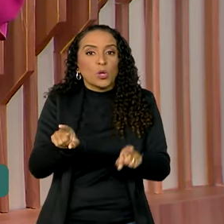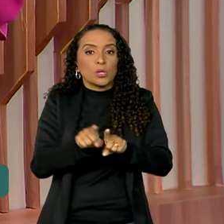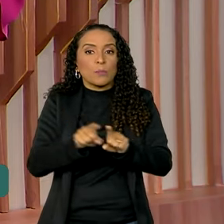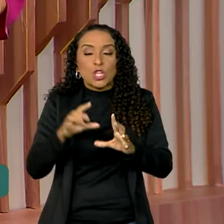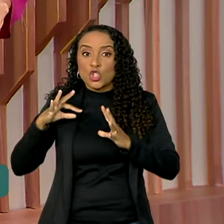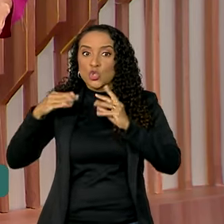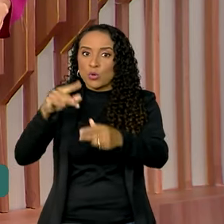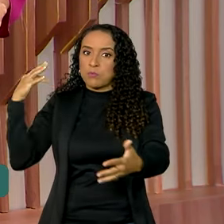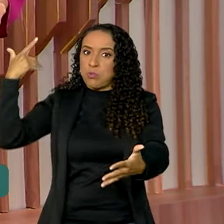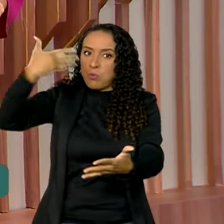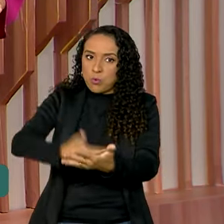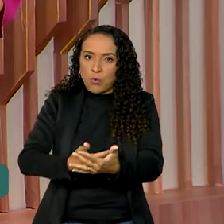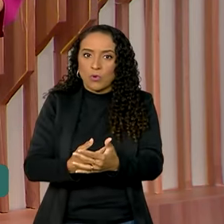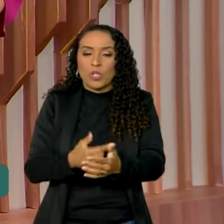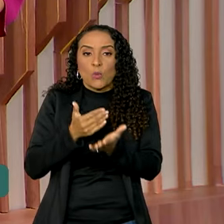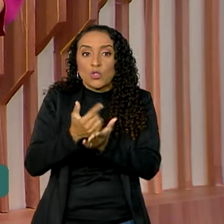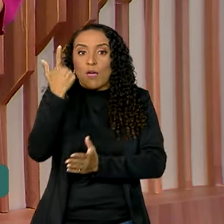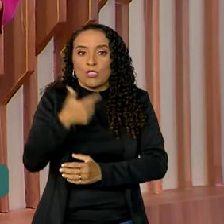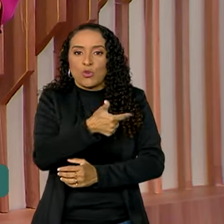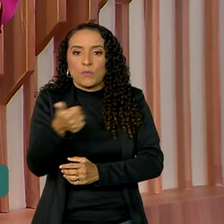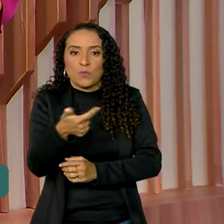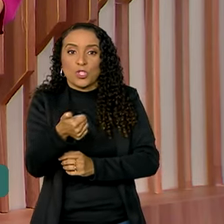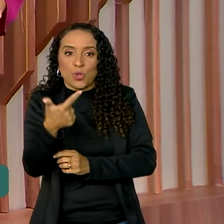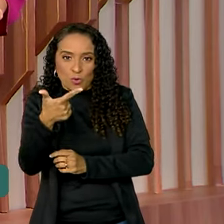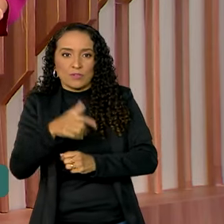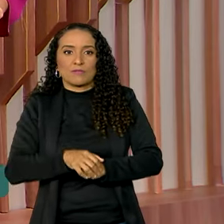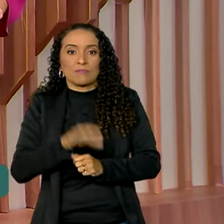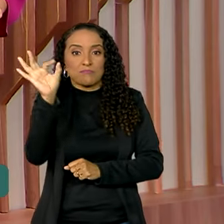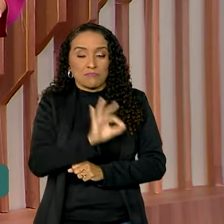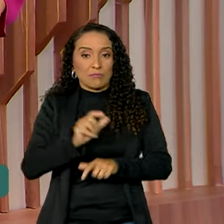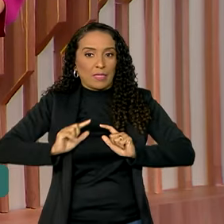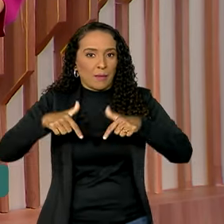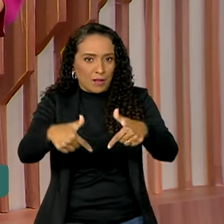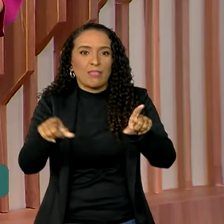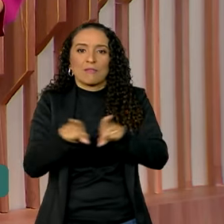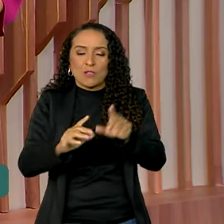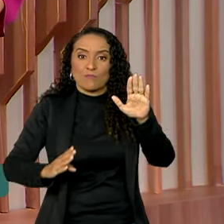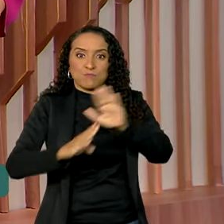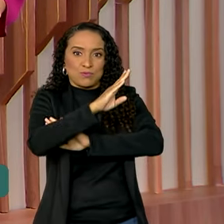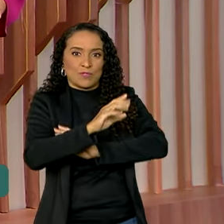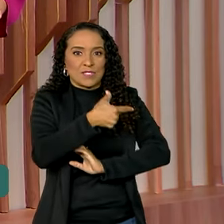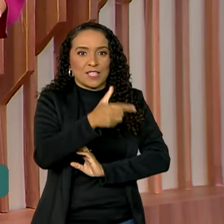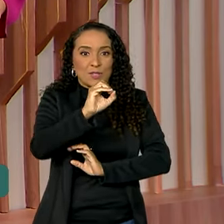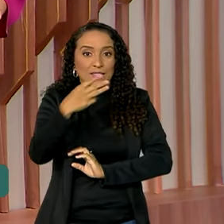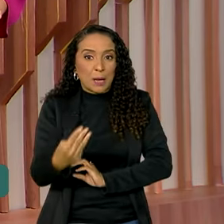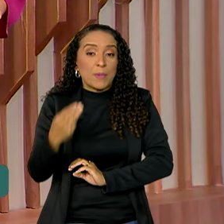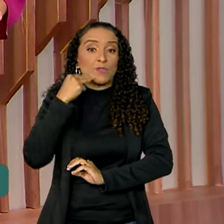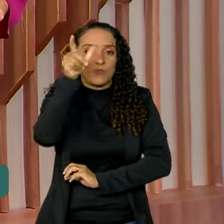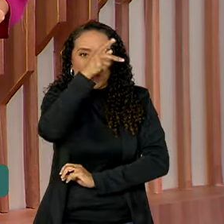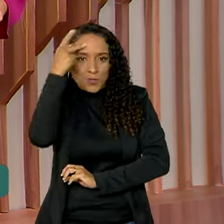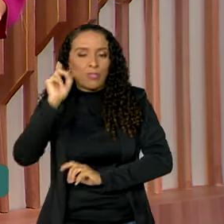de toda a série histórica, iniciada em 2012. A taxa de ocupação também foi recorde, com 103